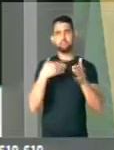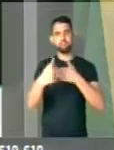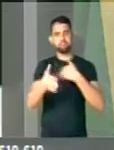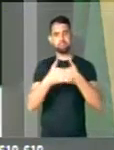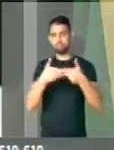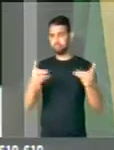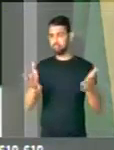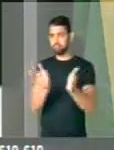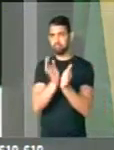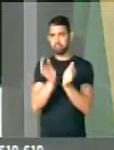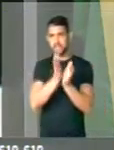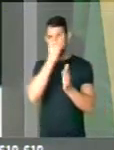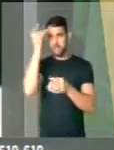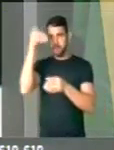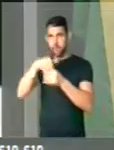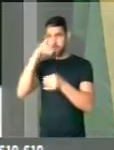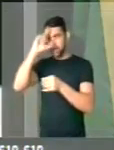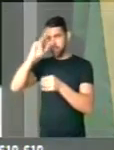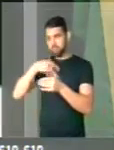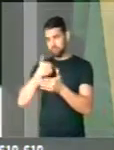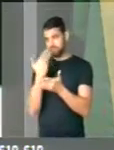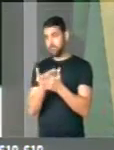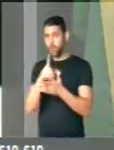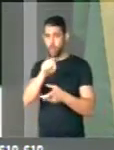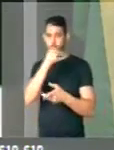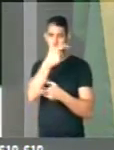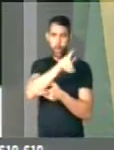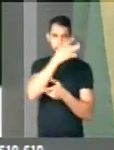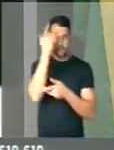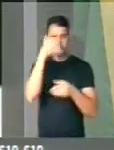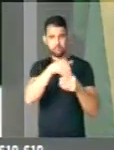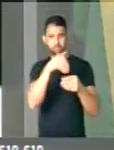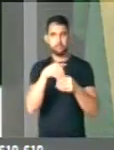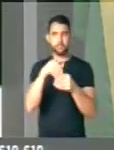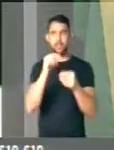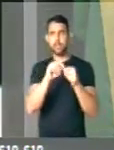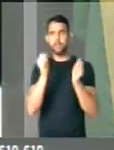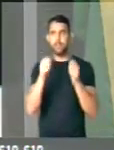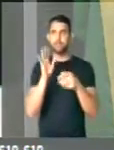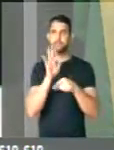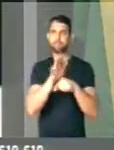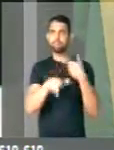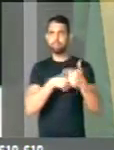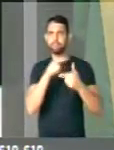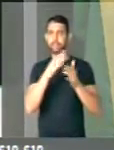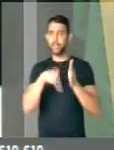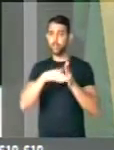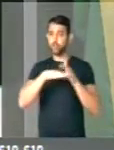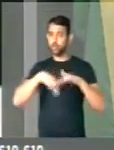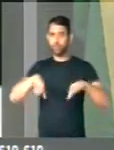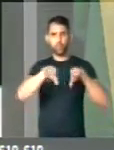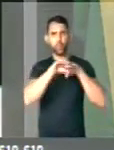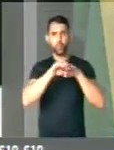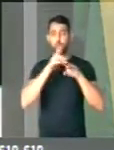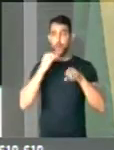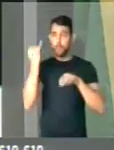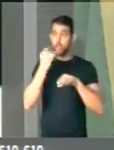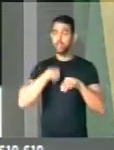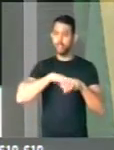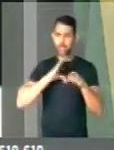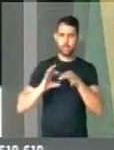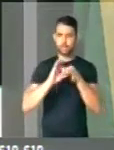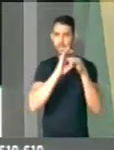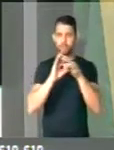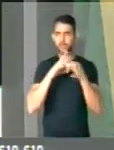independentemente daqueles que votaram em mim ou que escolheram outros candidatos. A partir de agora, o importante é todos somarmos os